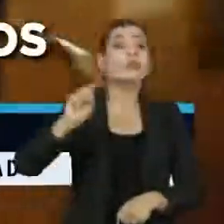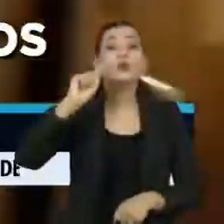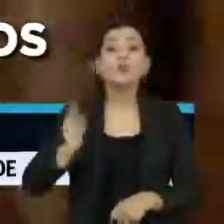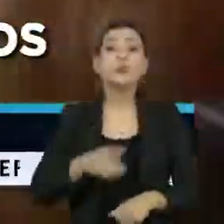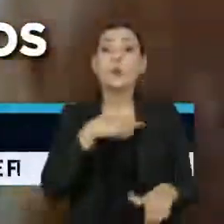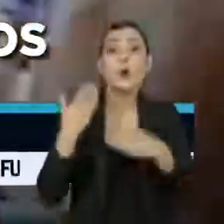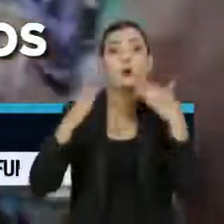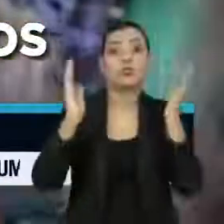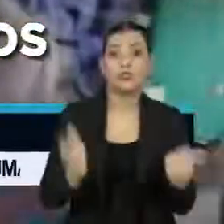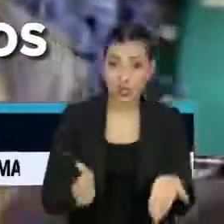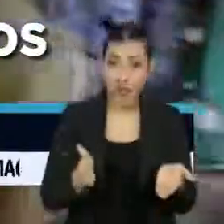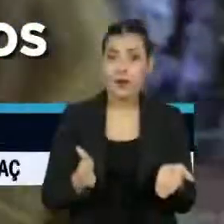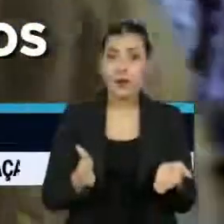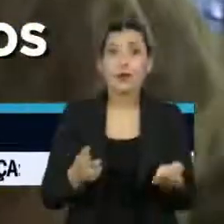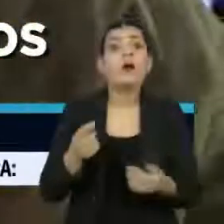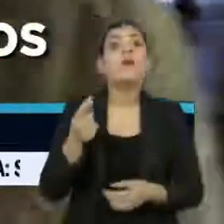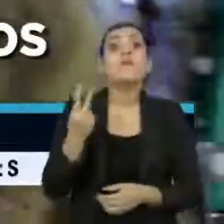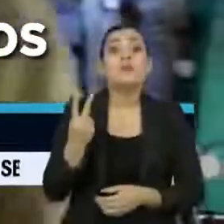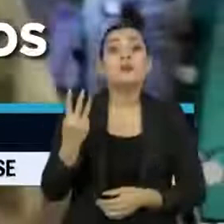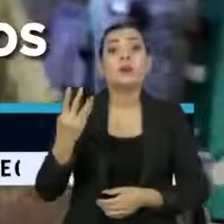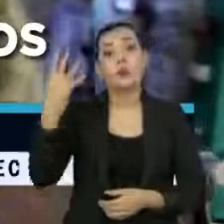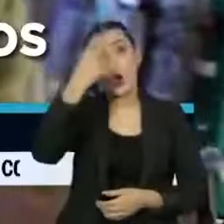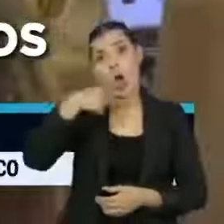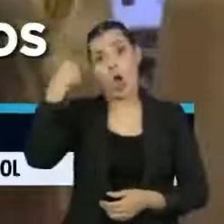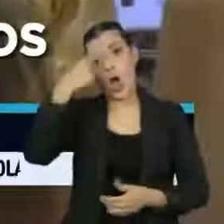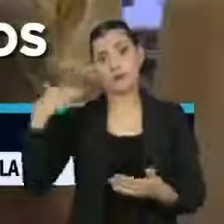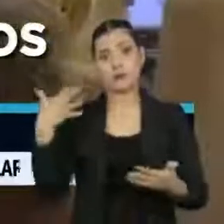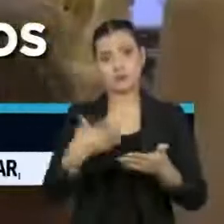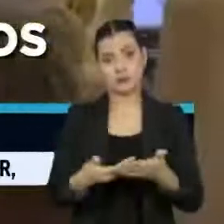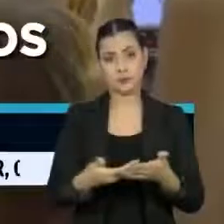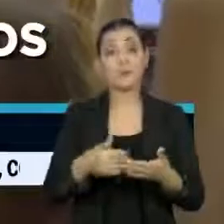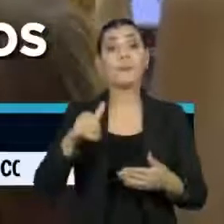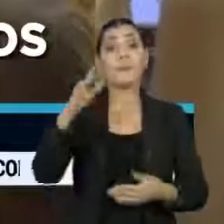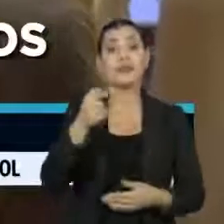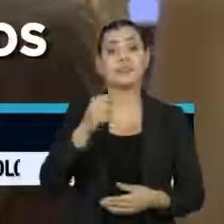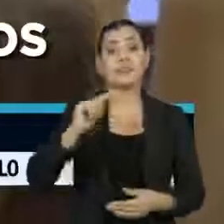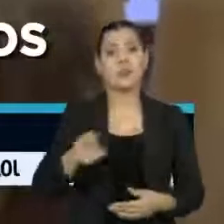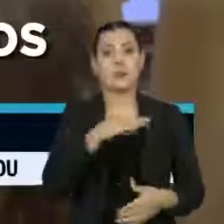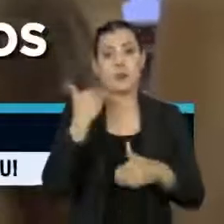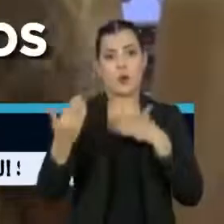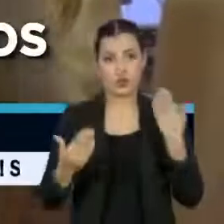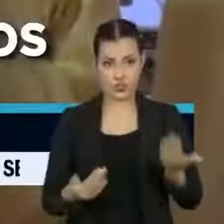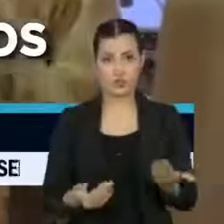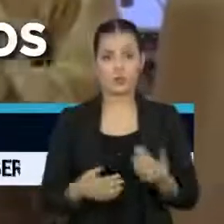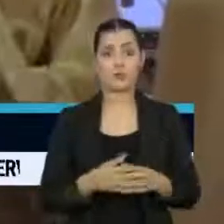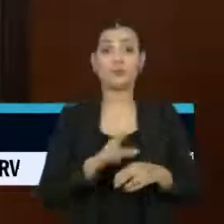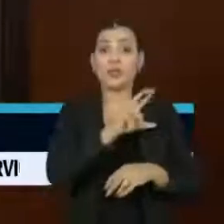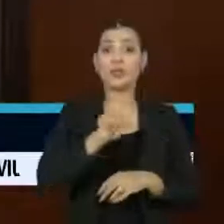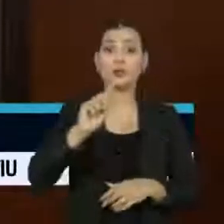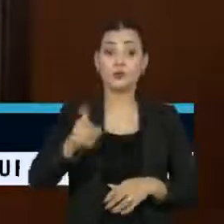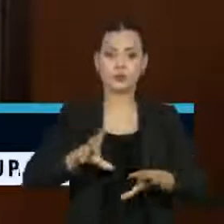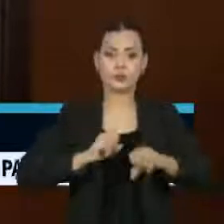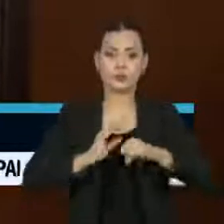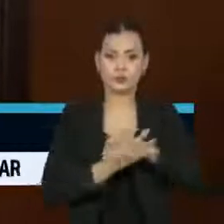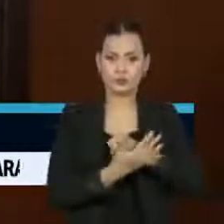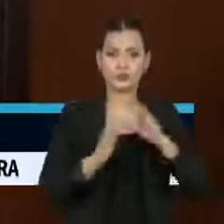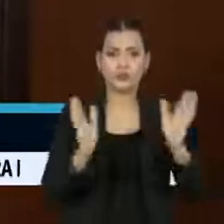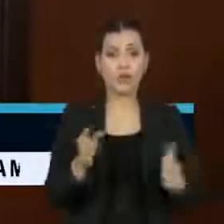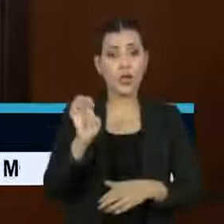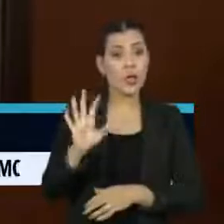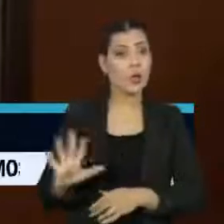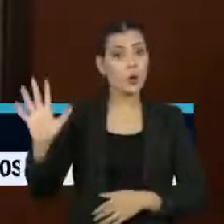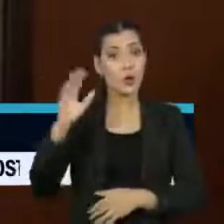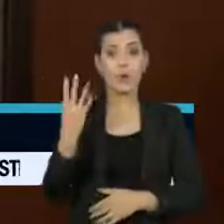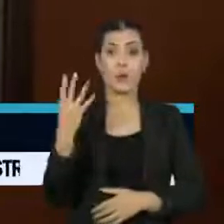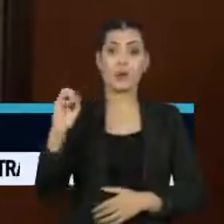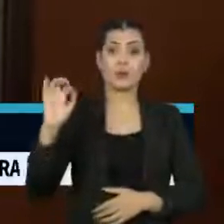casos de covid-19 em apenas 24 horas e mais de 7 mil mortes. Em uma semana, a Europa teve aumento